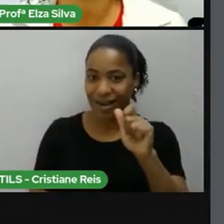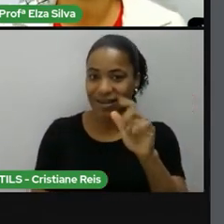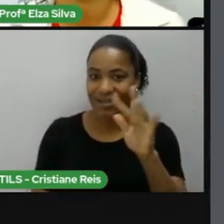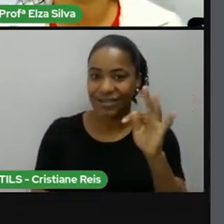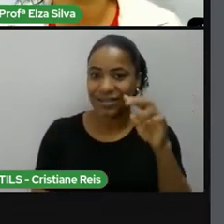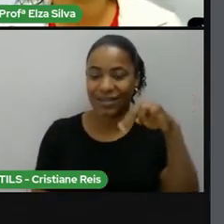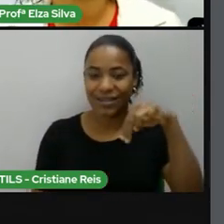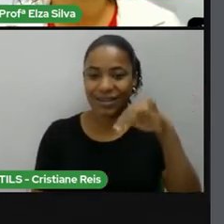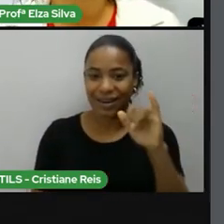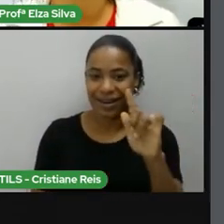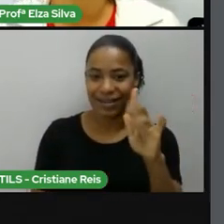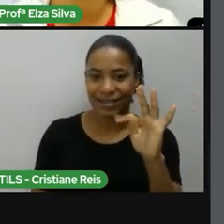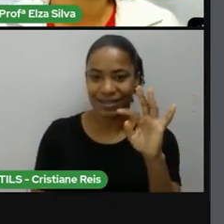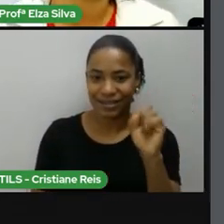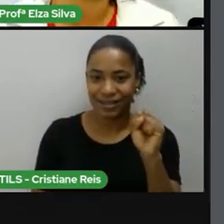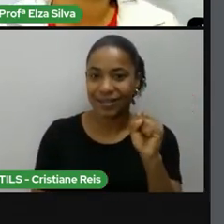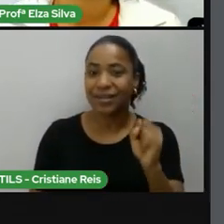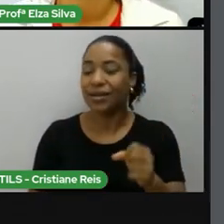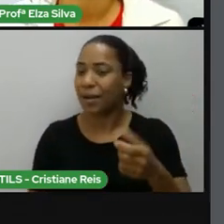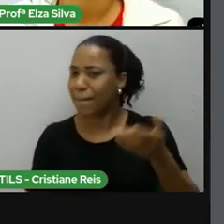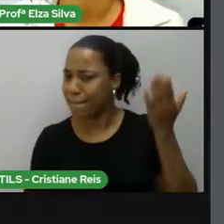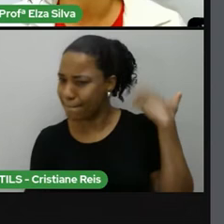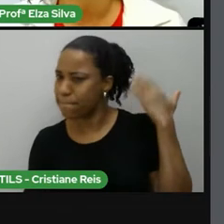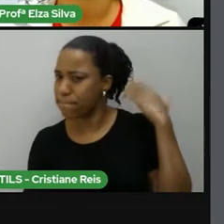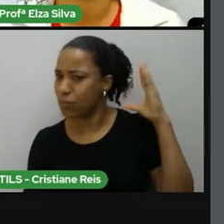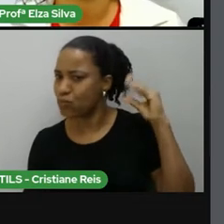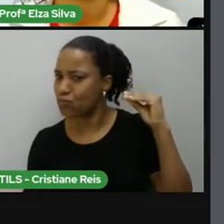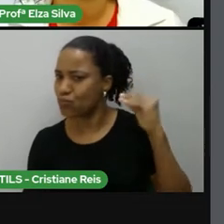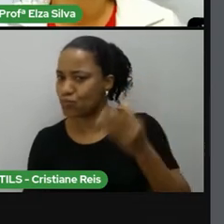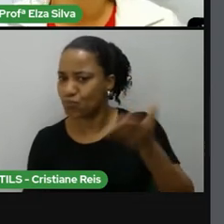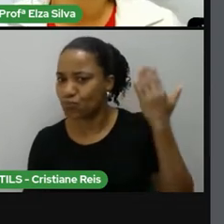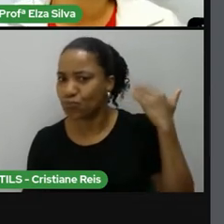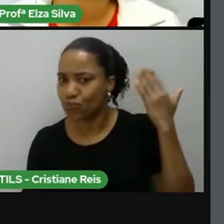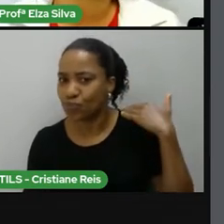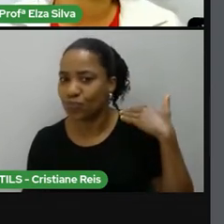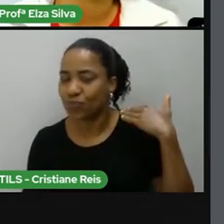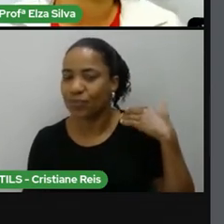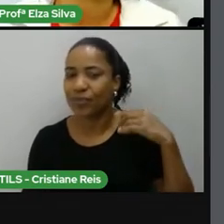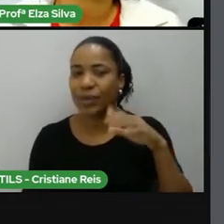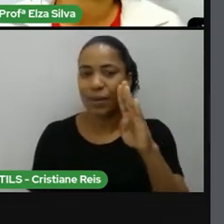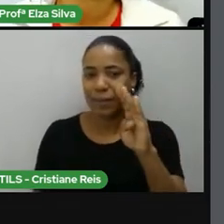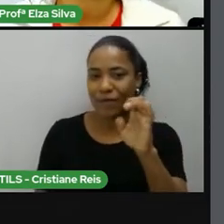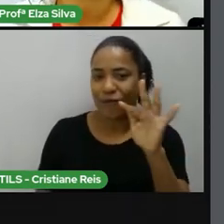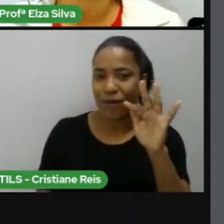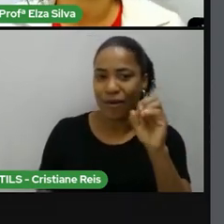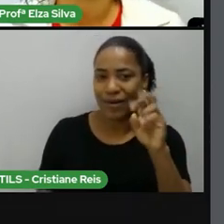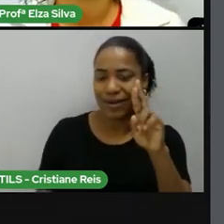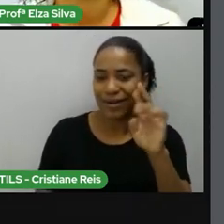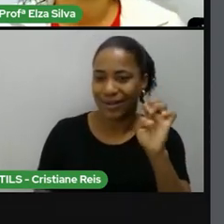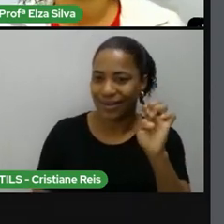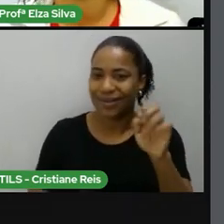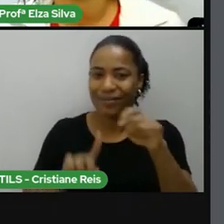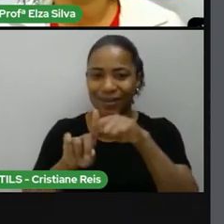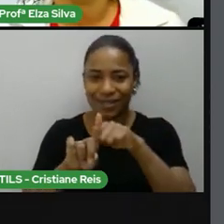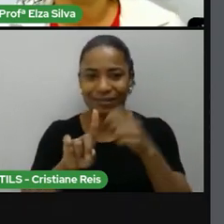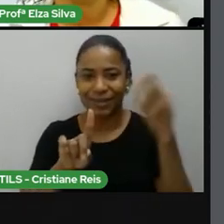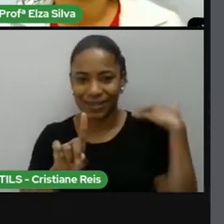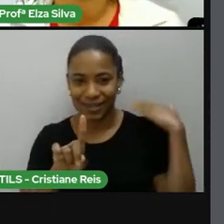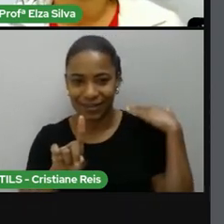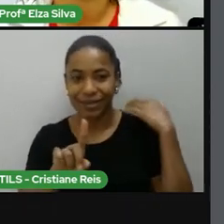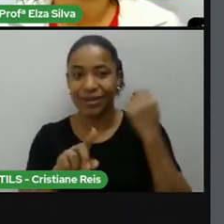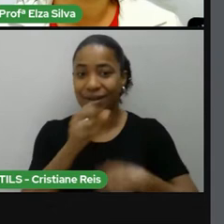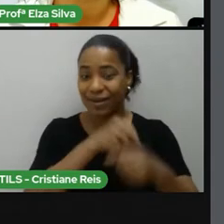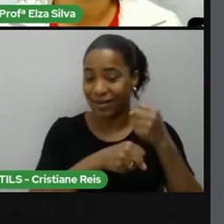last year, ano passado, last month, mês passado, ago, atrás,